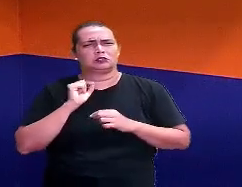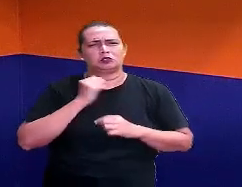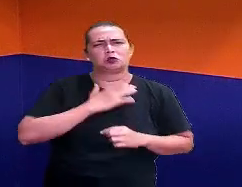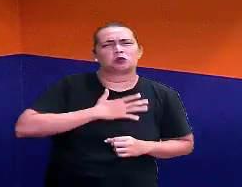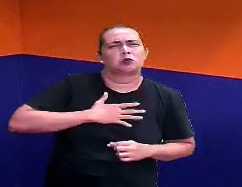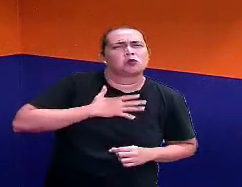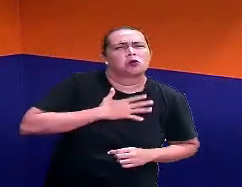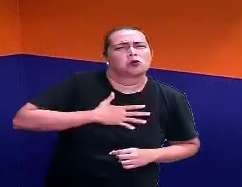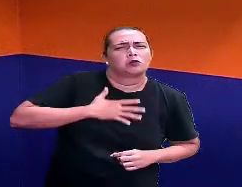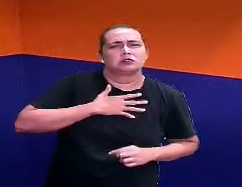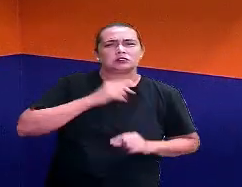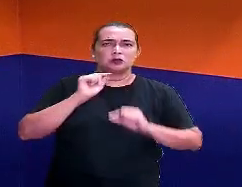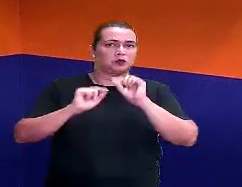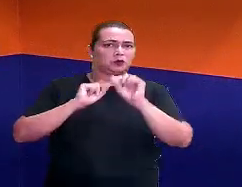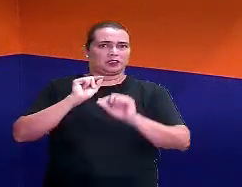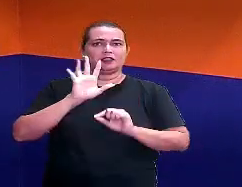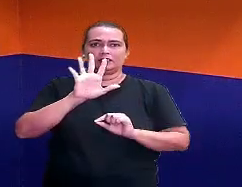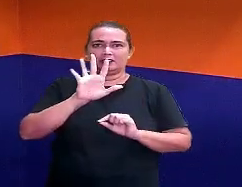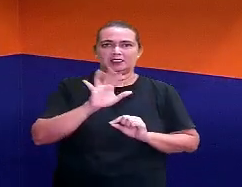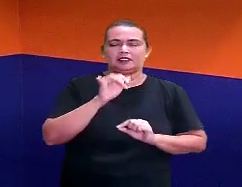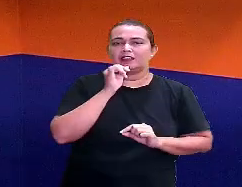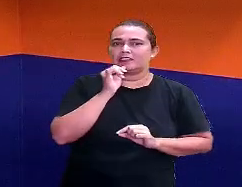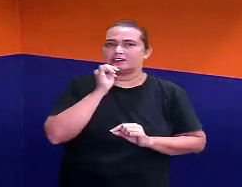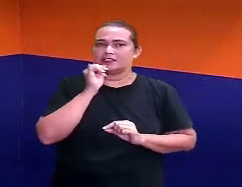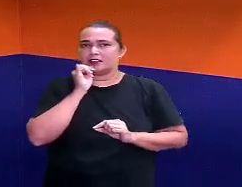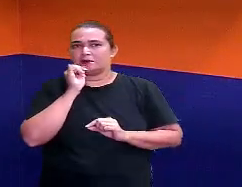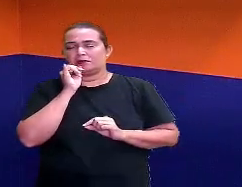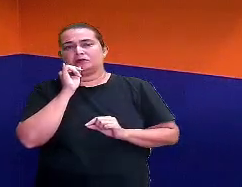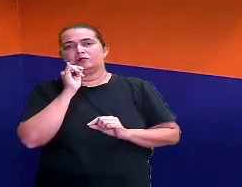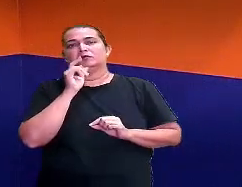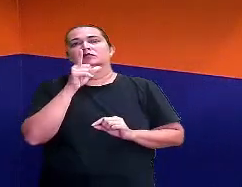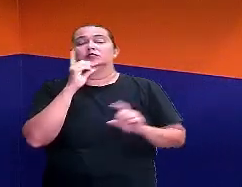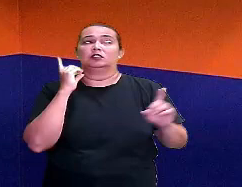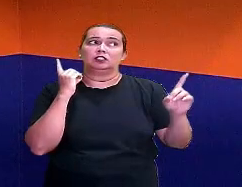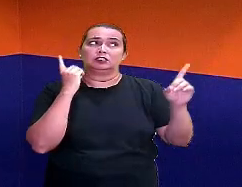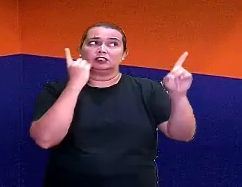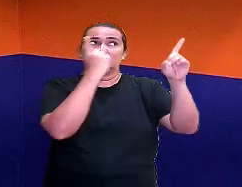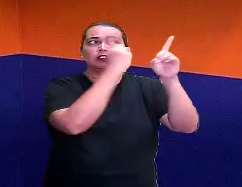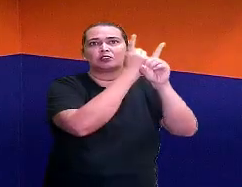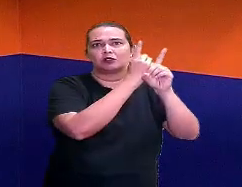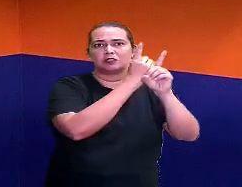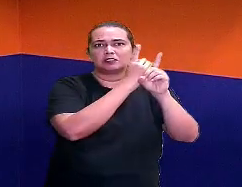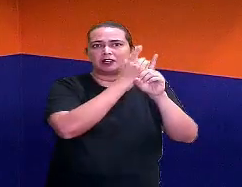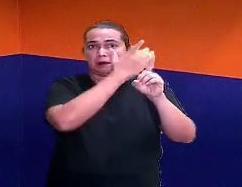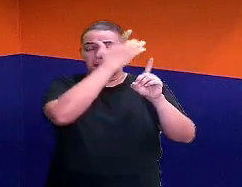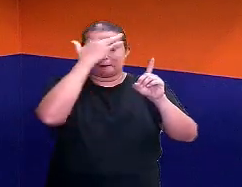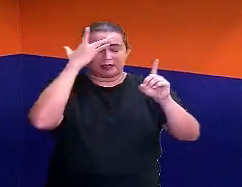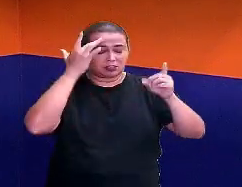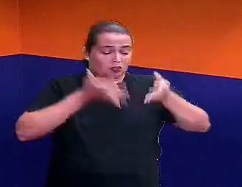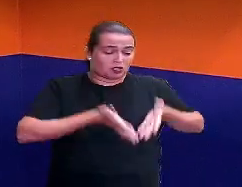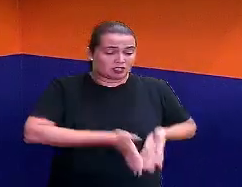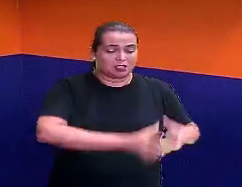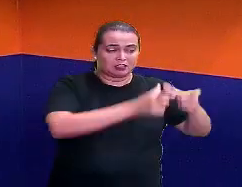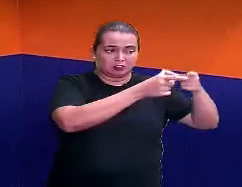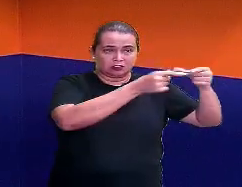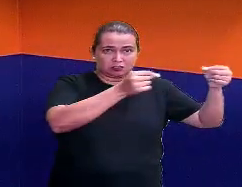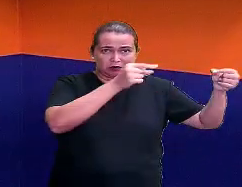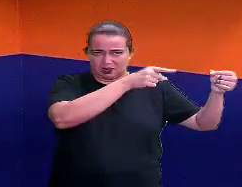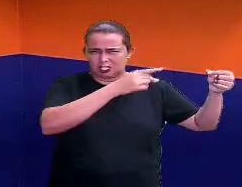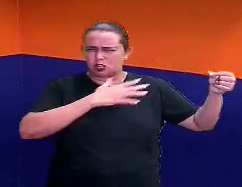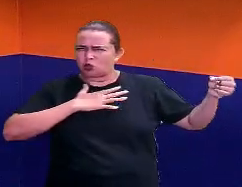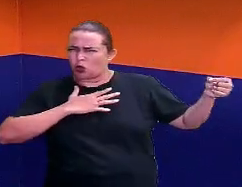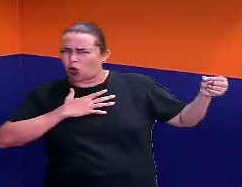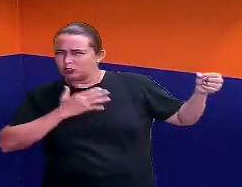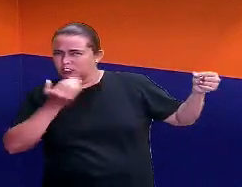difícil você encontrar, por exemplo, um japonês, que a comida preferida seja cuscuz, na verdade. Cuscuz é mais de